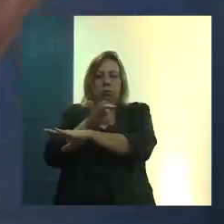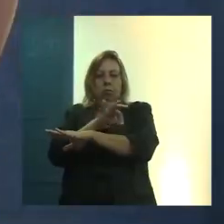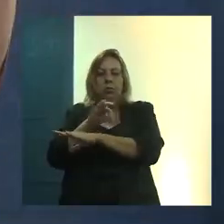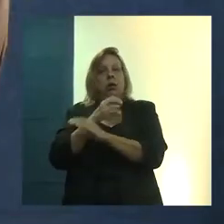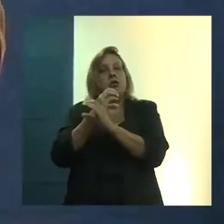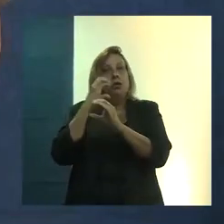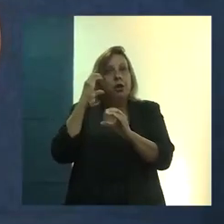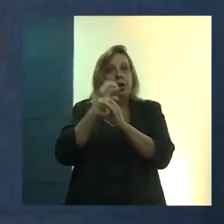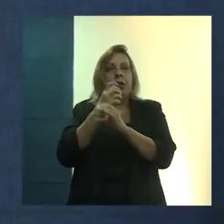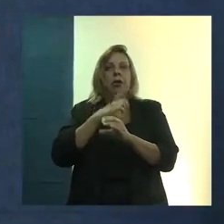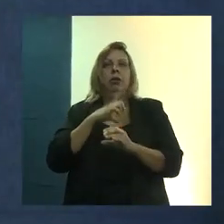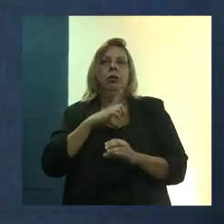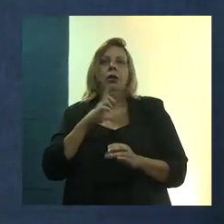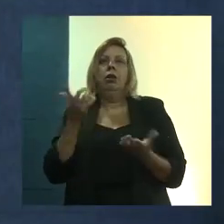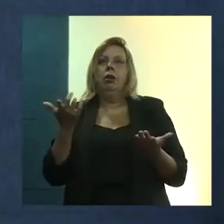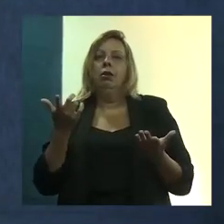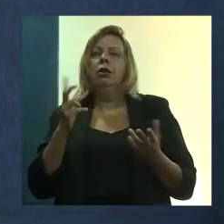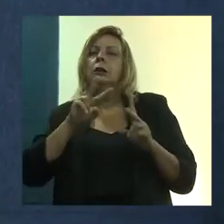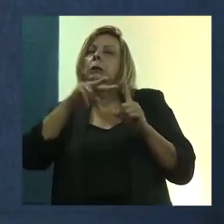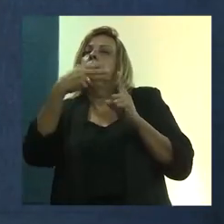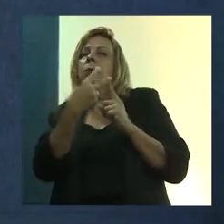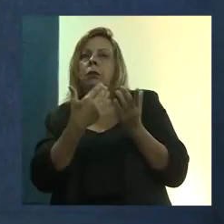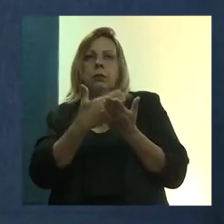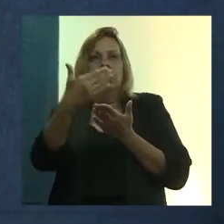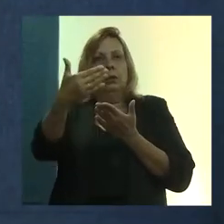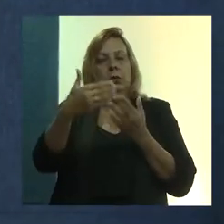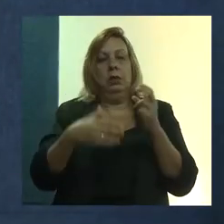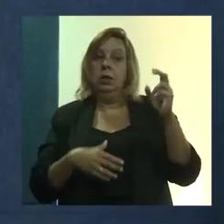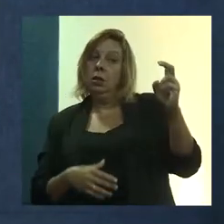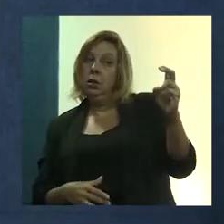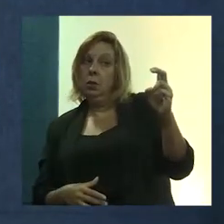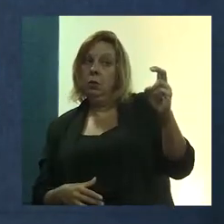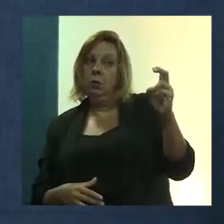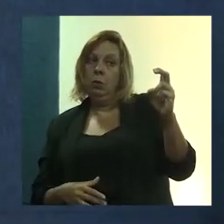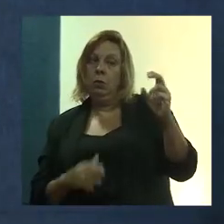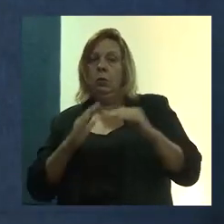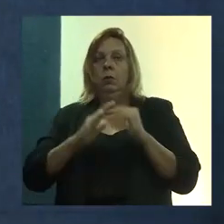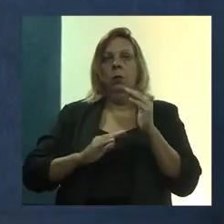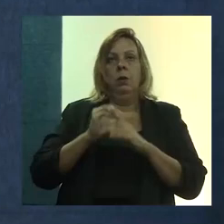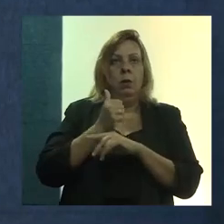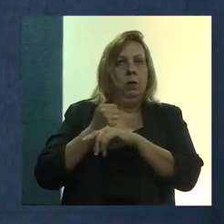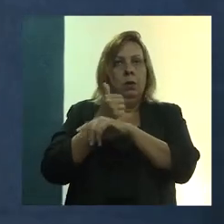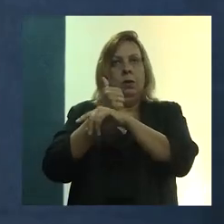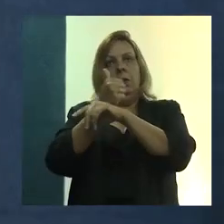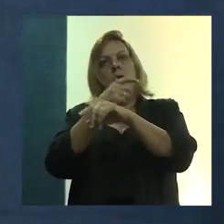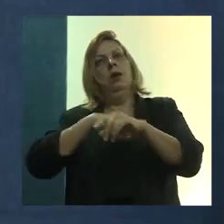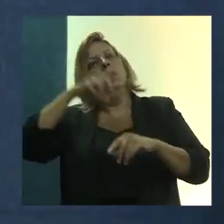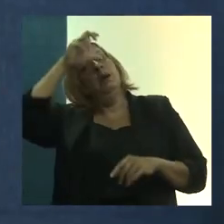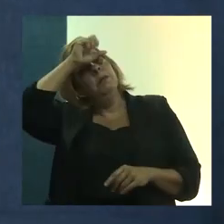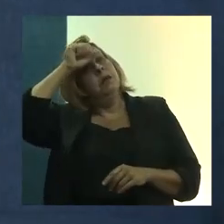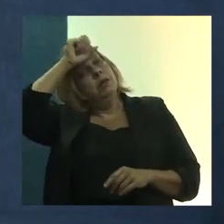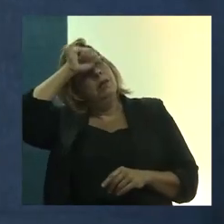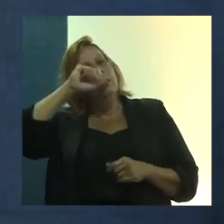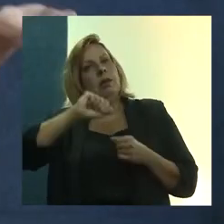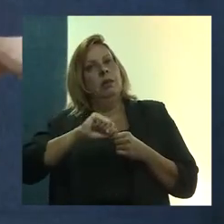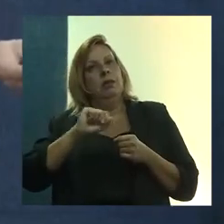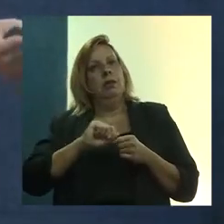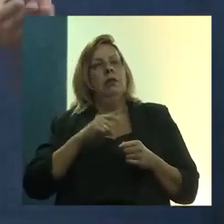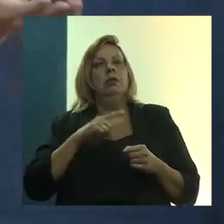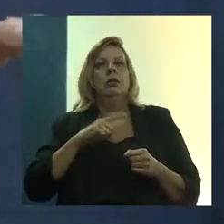urbanismo e engenharia. A nossa expectativa era começar com cinco profissionais para a gente aprender fazendo.